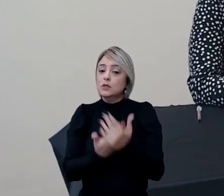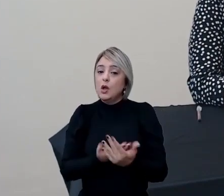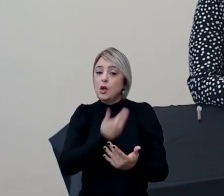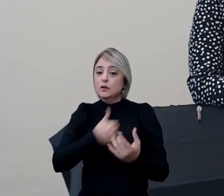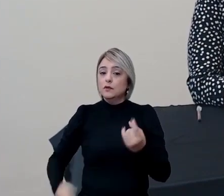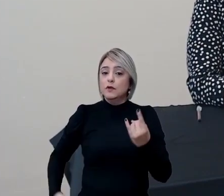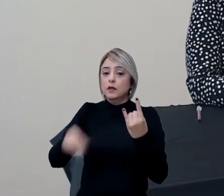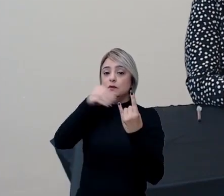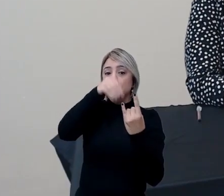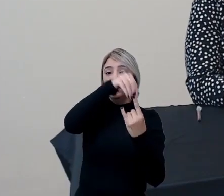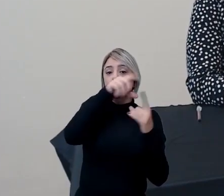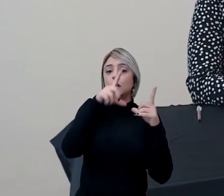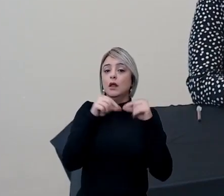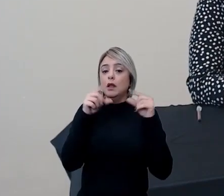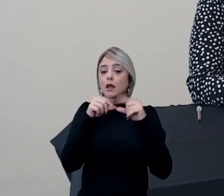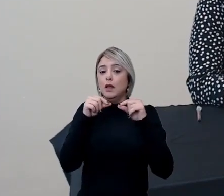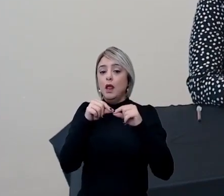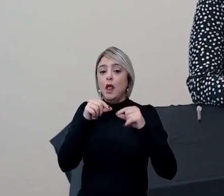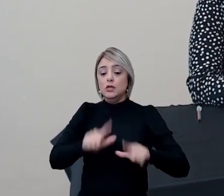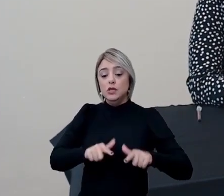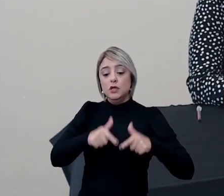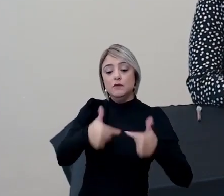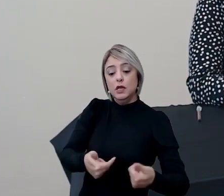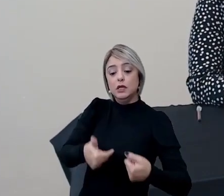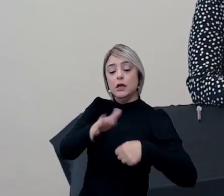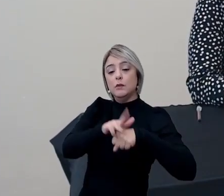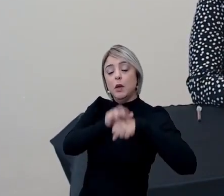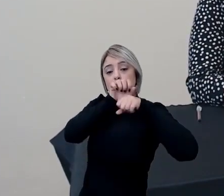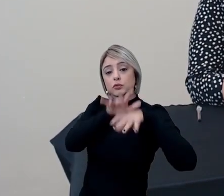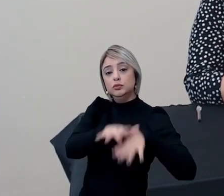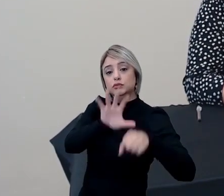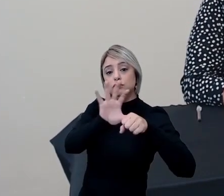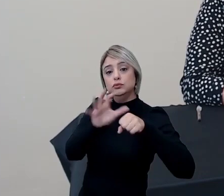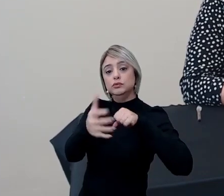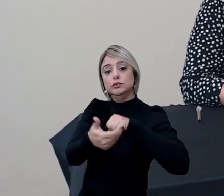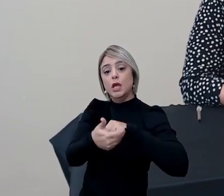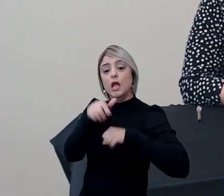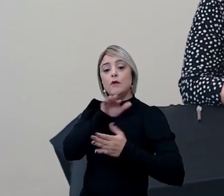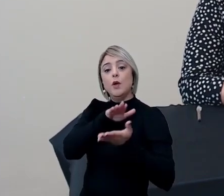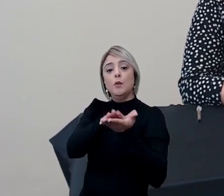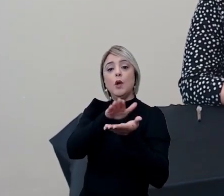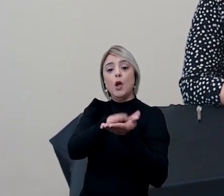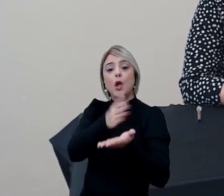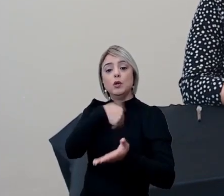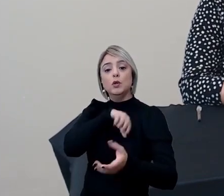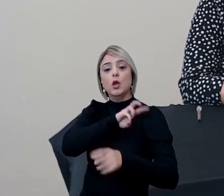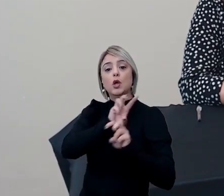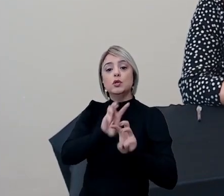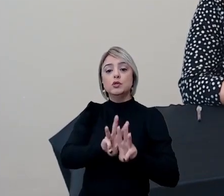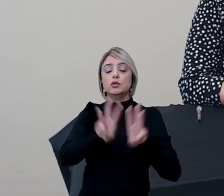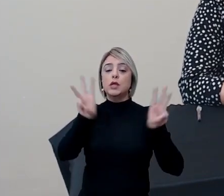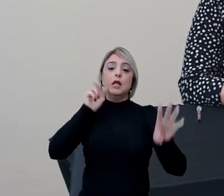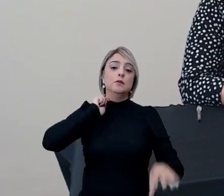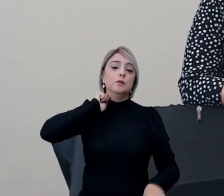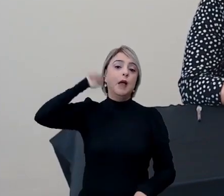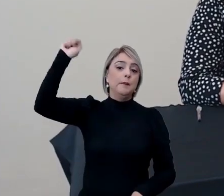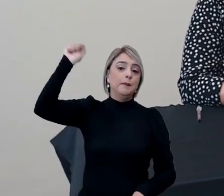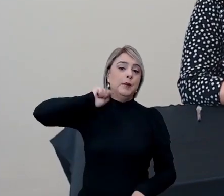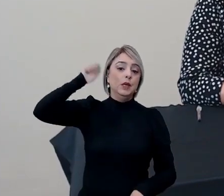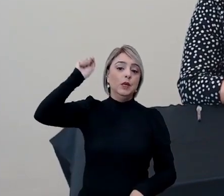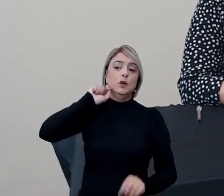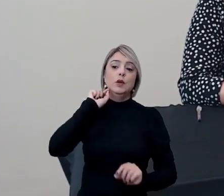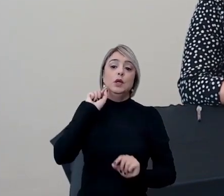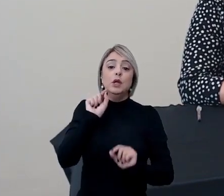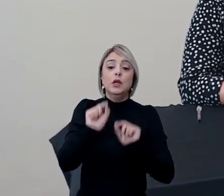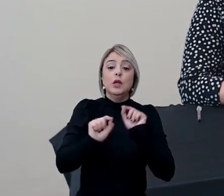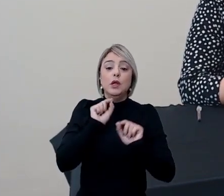Governo Fiocruz-Brasília frente à pandemia da Covid-19, que foi publicado no nosso site em abril, e